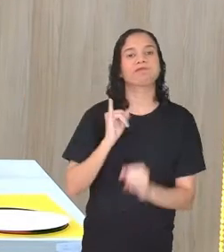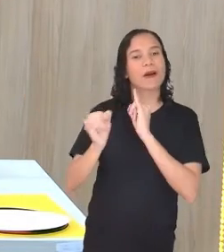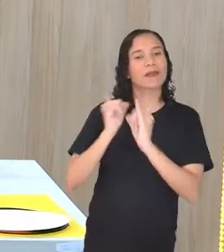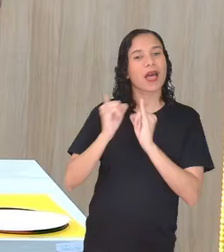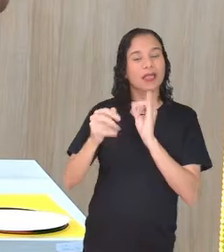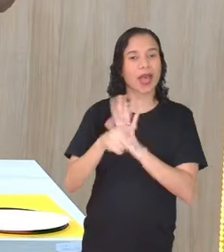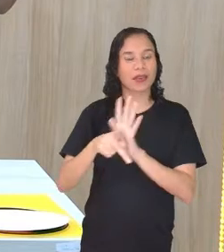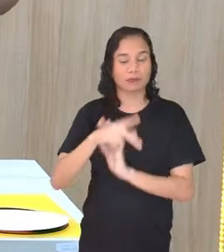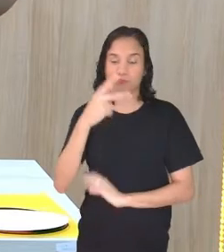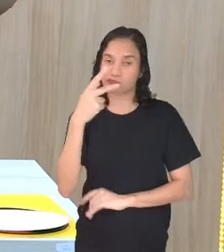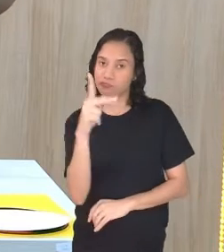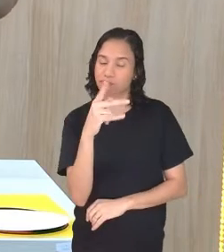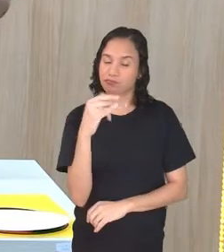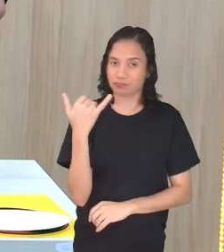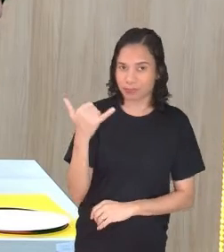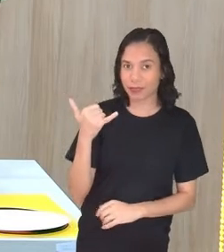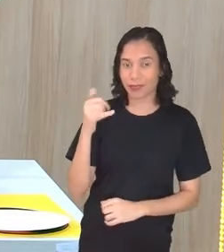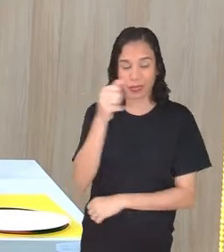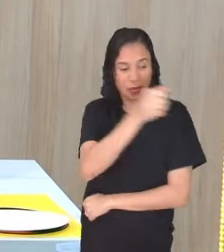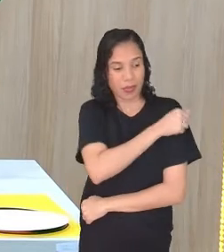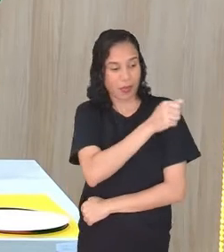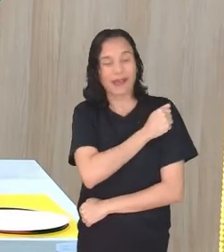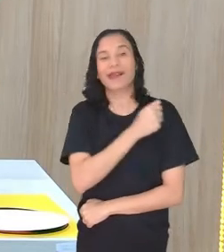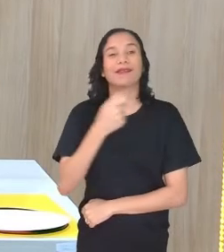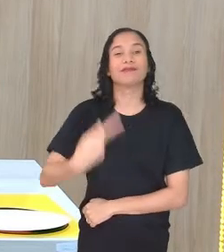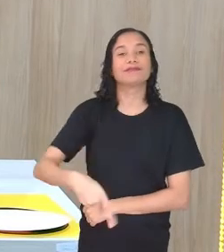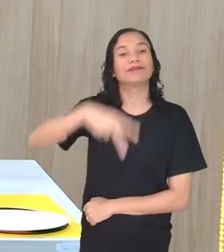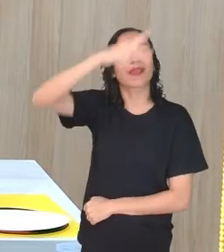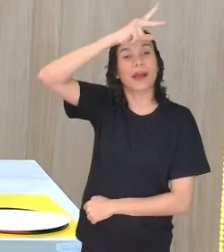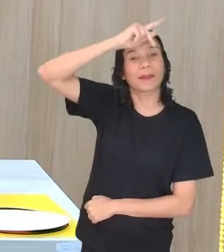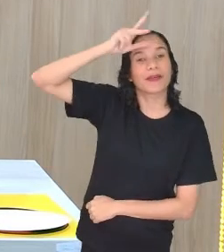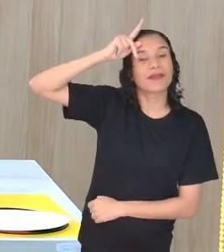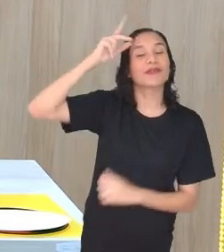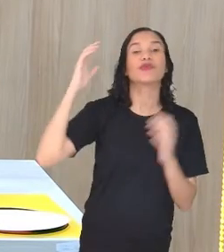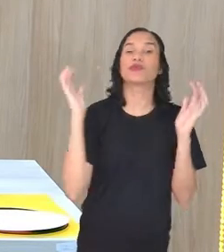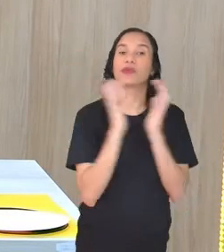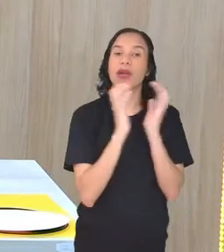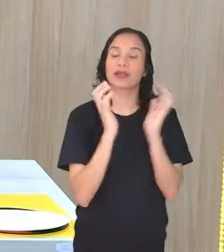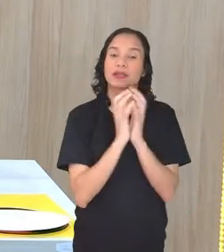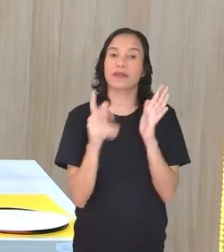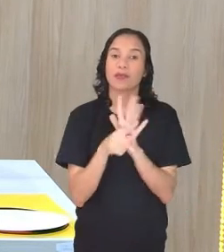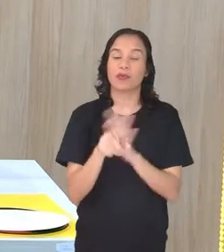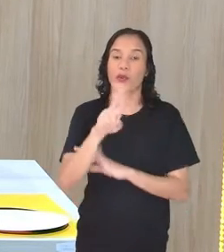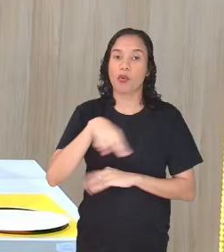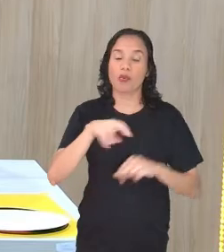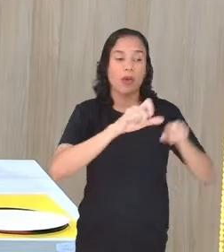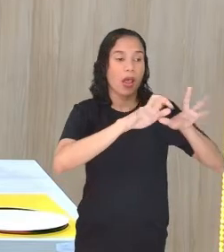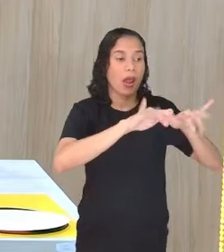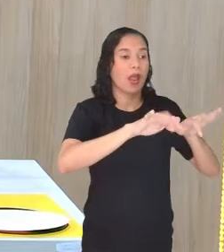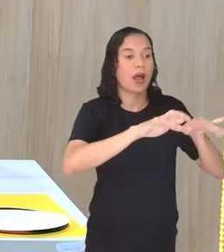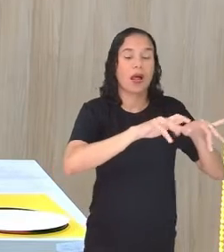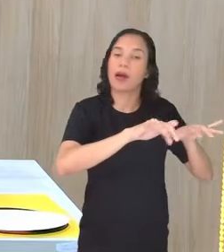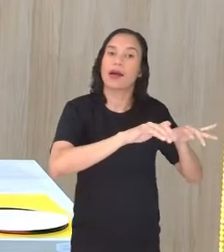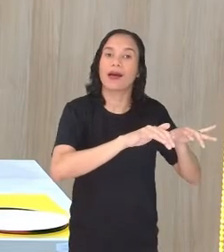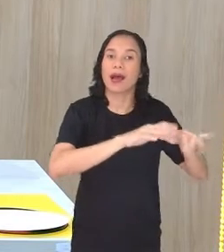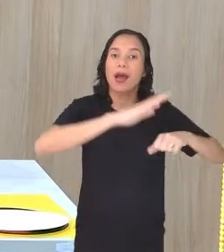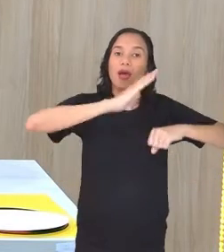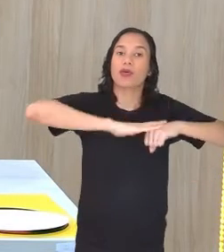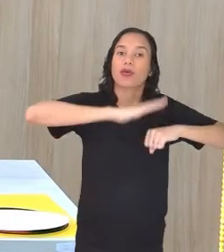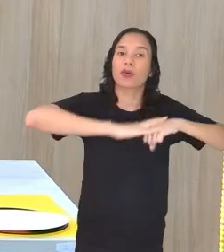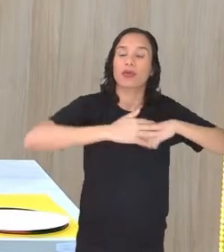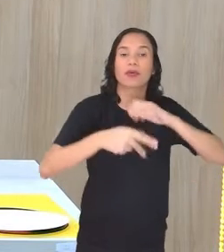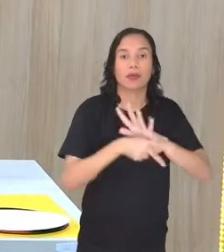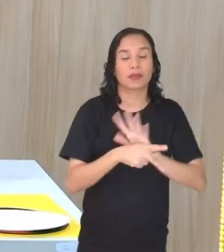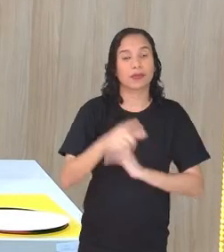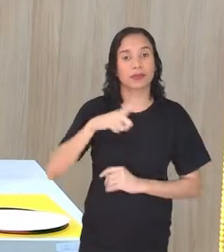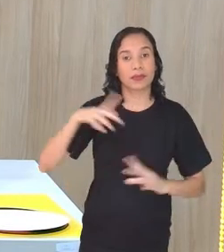alunos da Rede Municipal do Recife, eles, ao acessar o chat, eles, automaticamente,